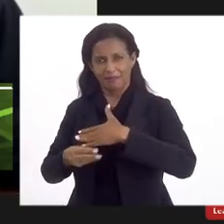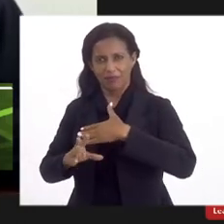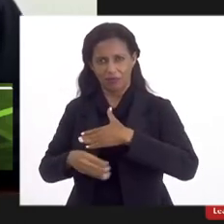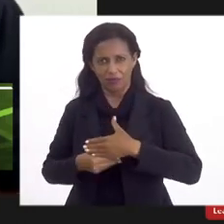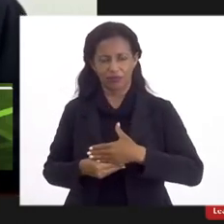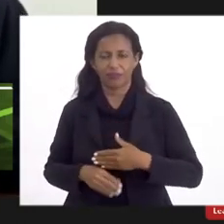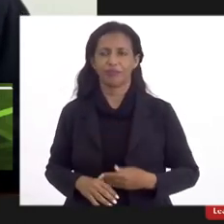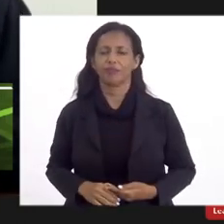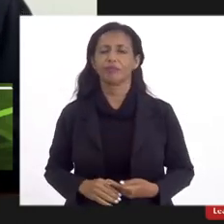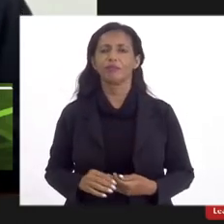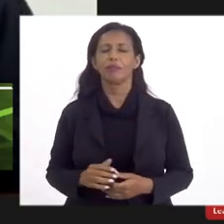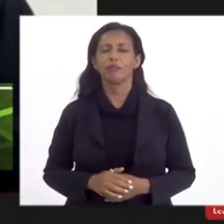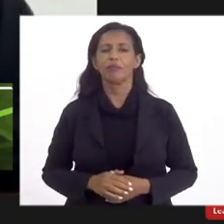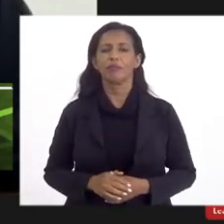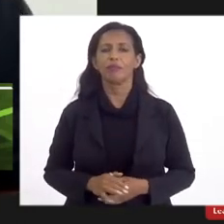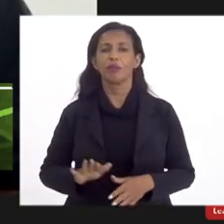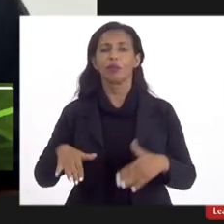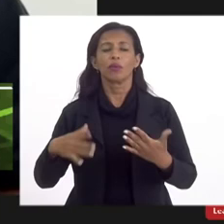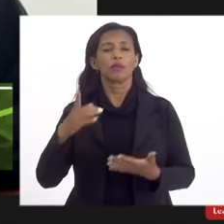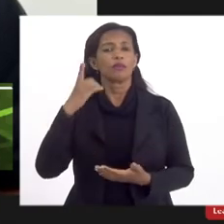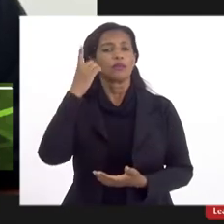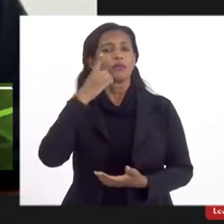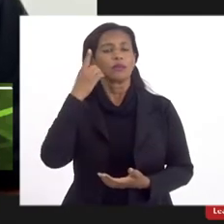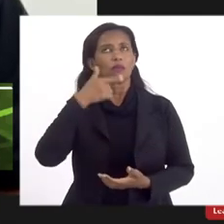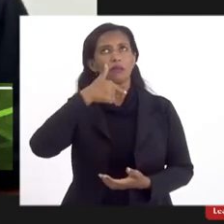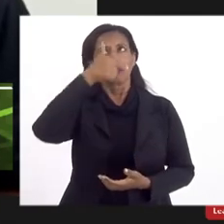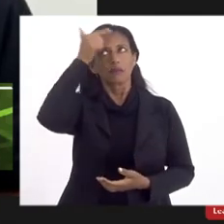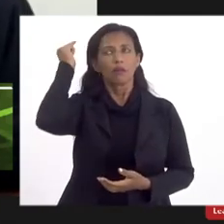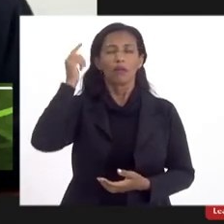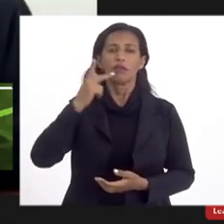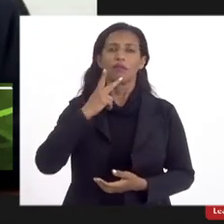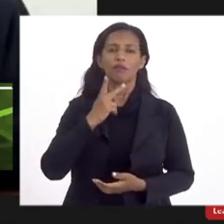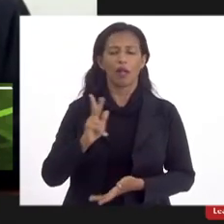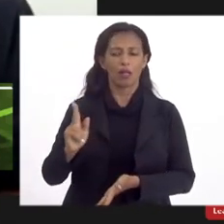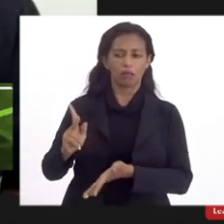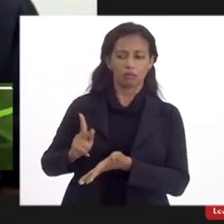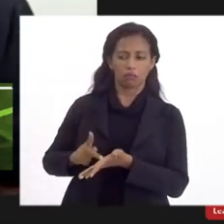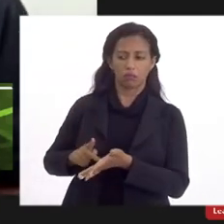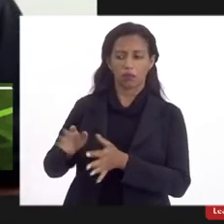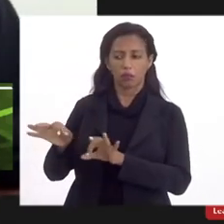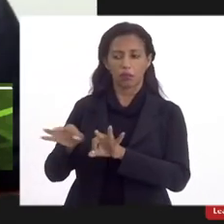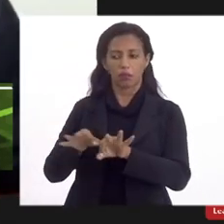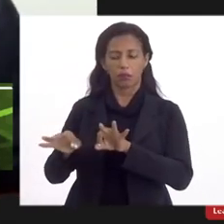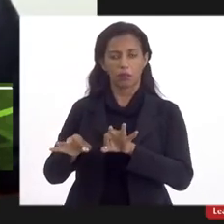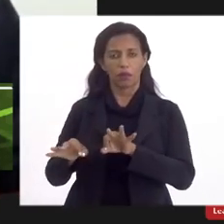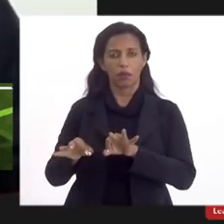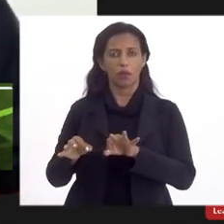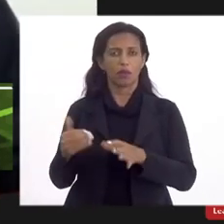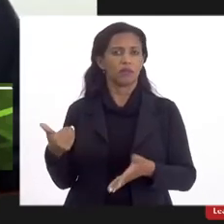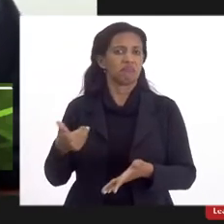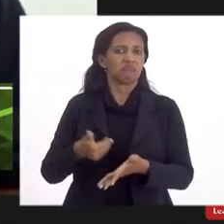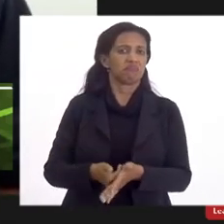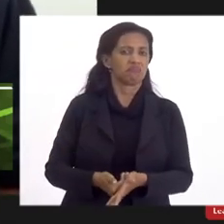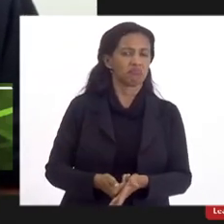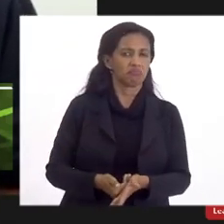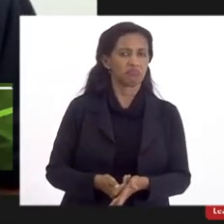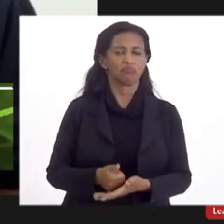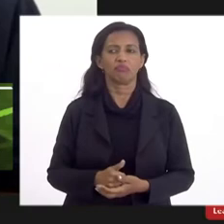quando o deputado Luiz Paulo fala que realmente projetos de lei não chega no